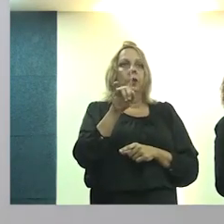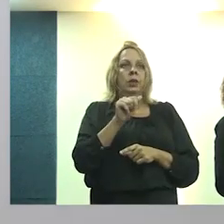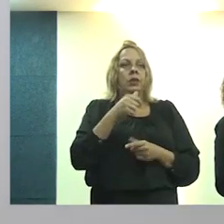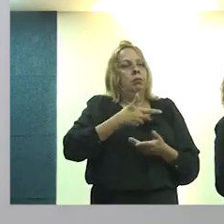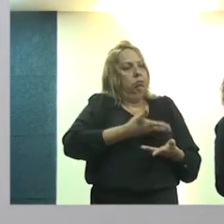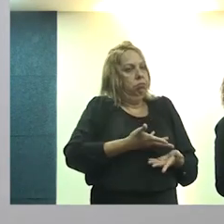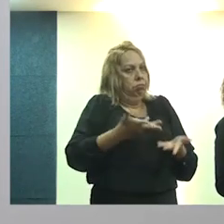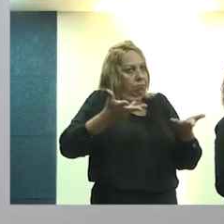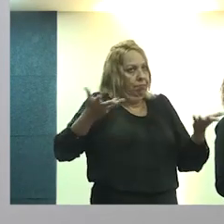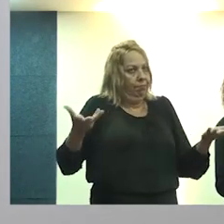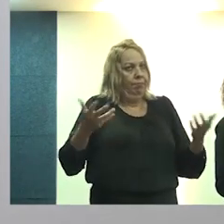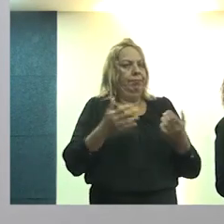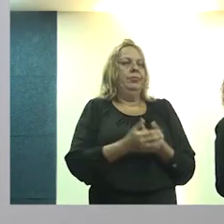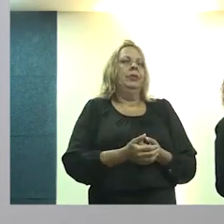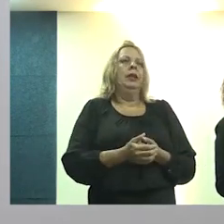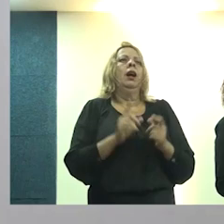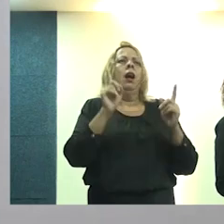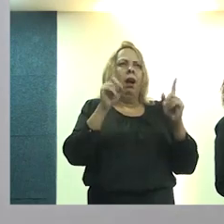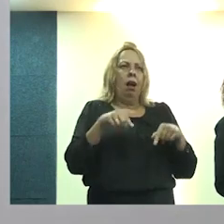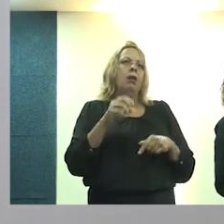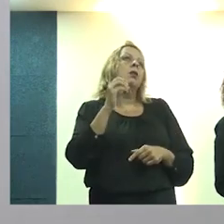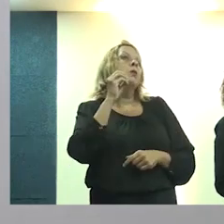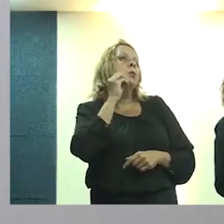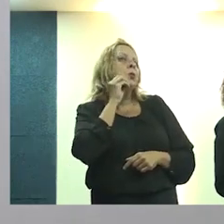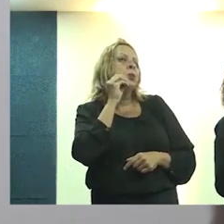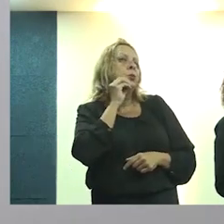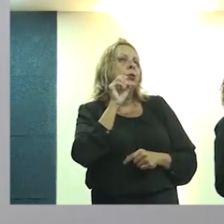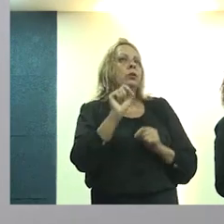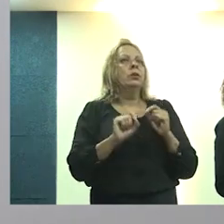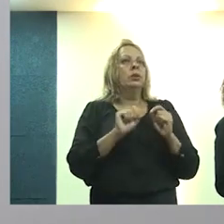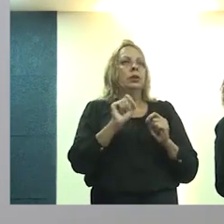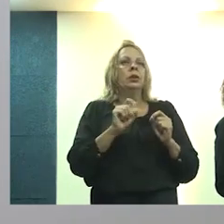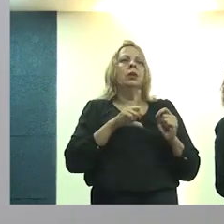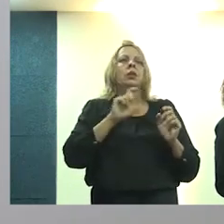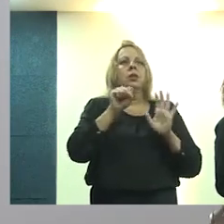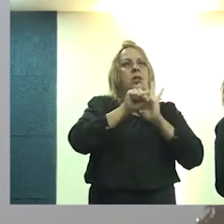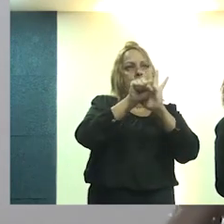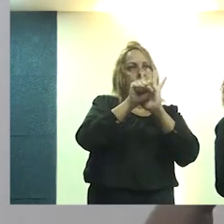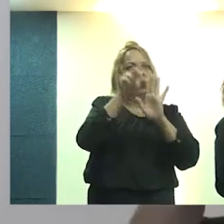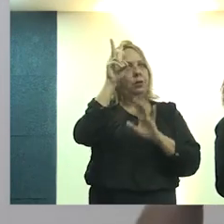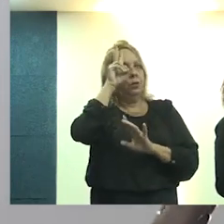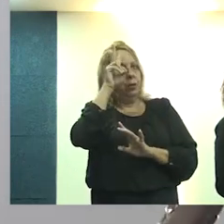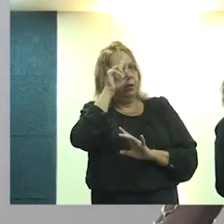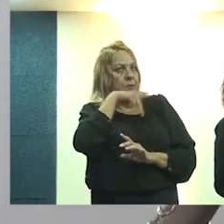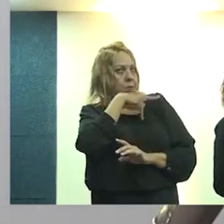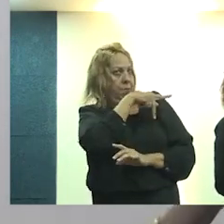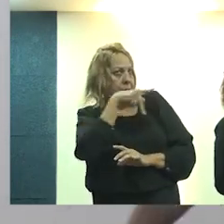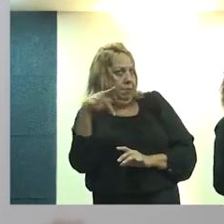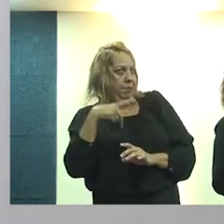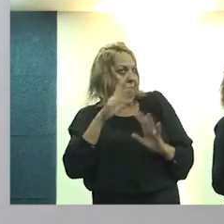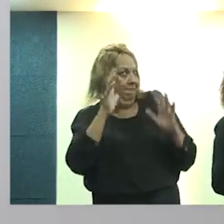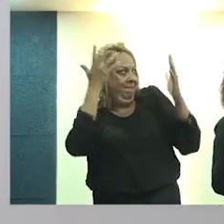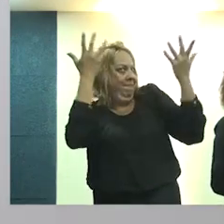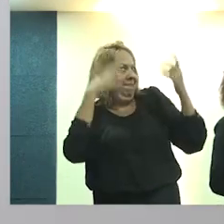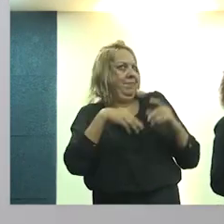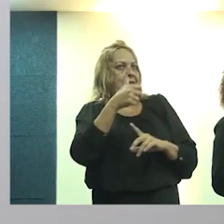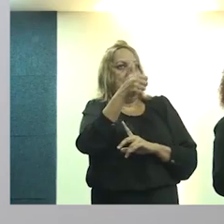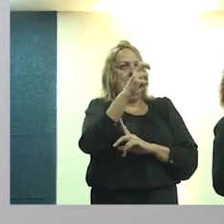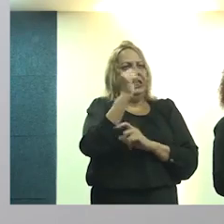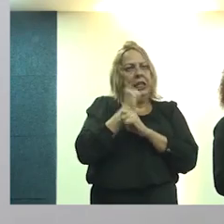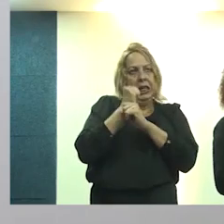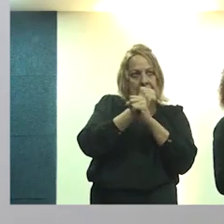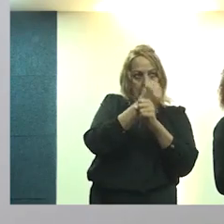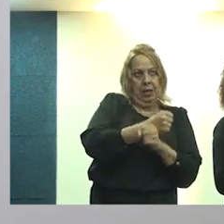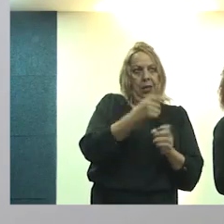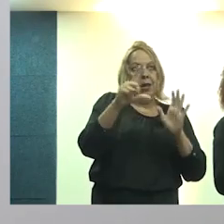anfitriando o evento. Acho que é uma oportunidade simbólica e histórica, presidente, a gente está comemorando aqui os 15